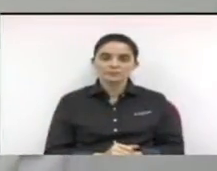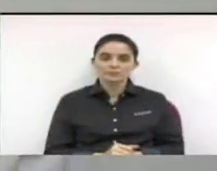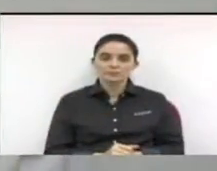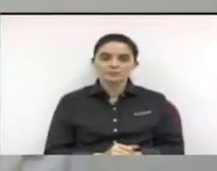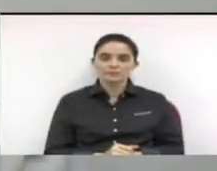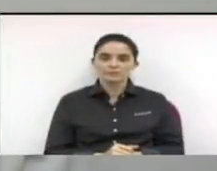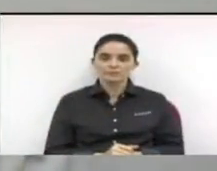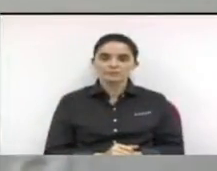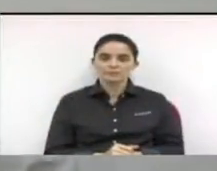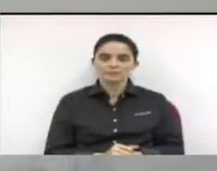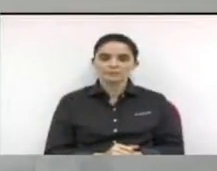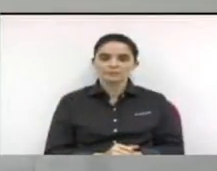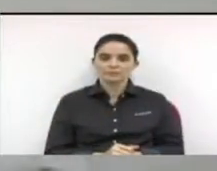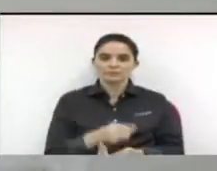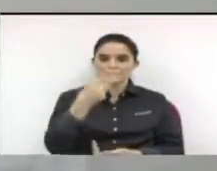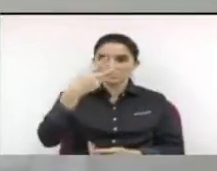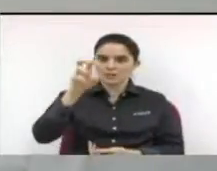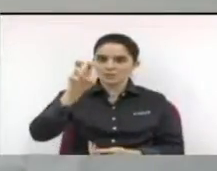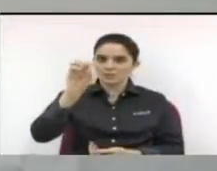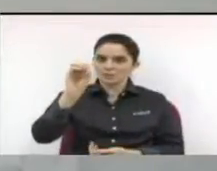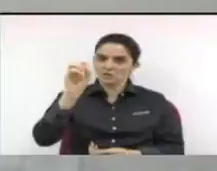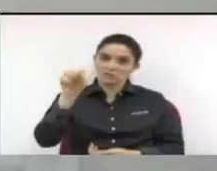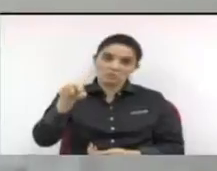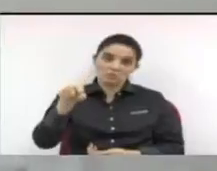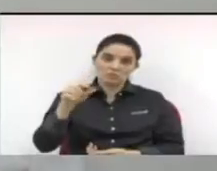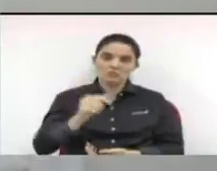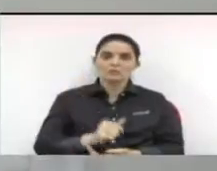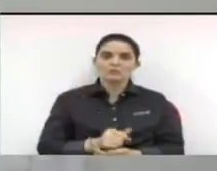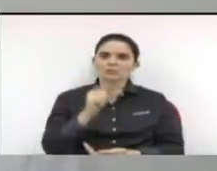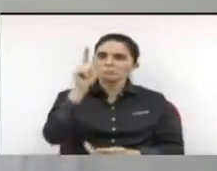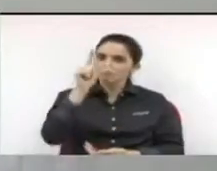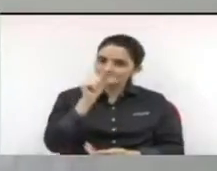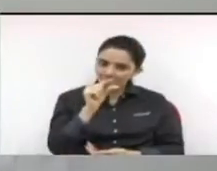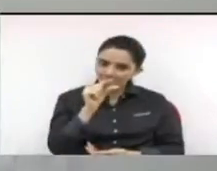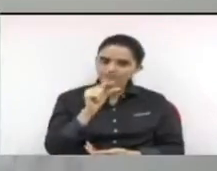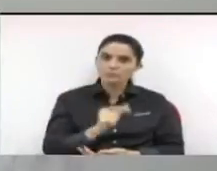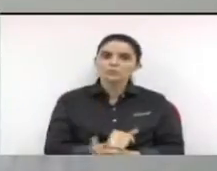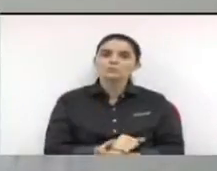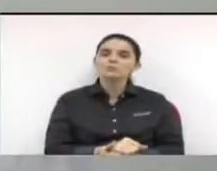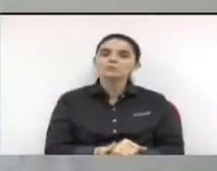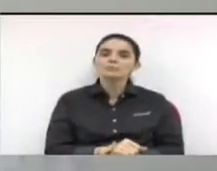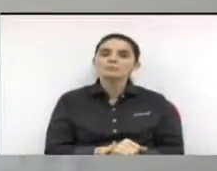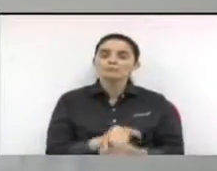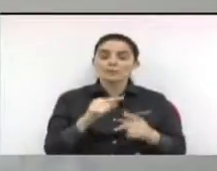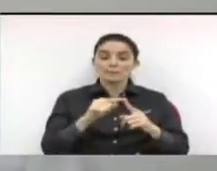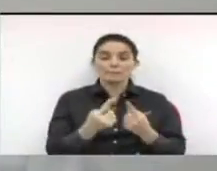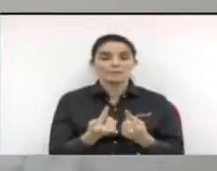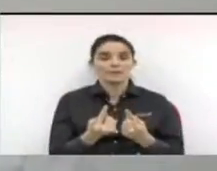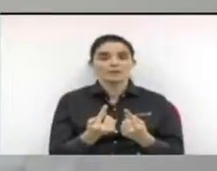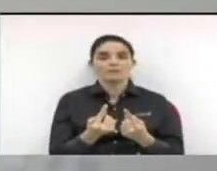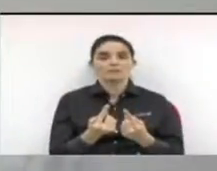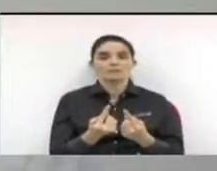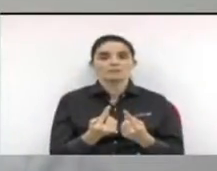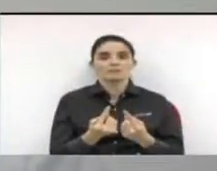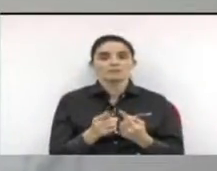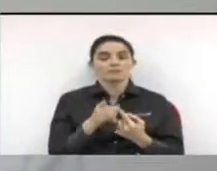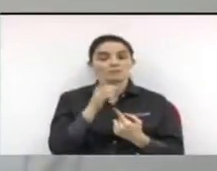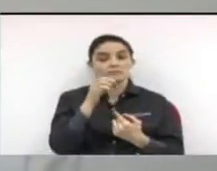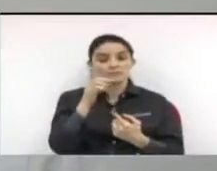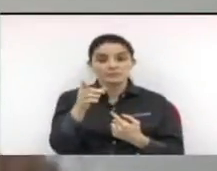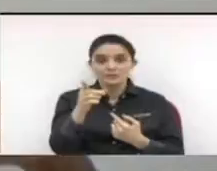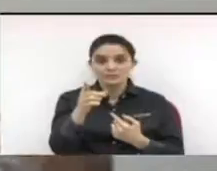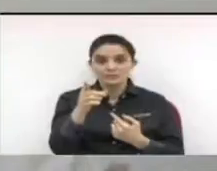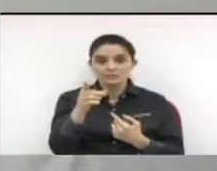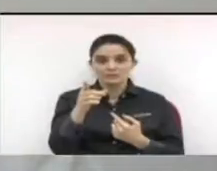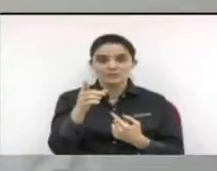350 mil. É pouco, mas se você pegar esse